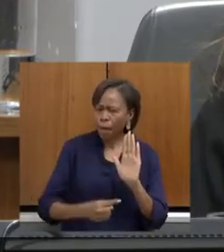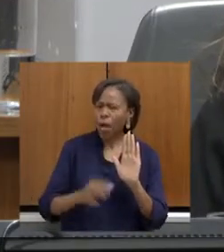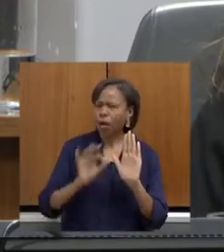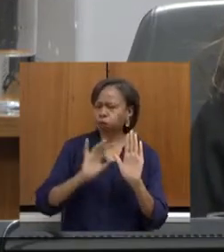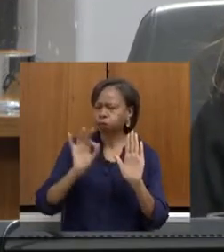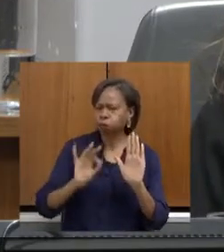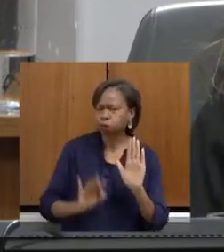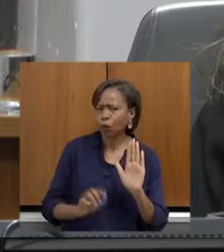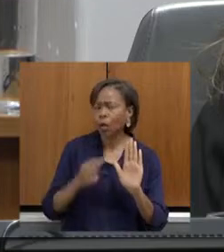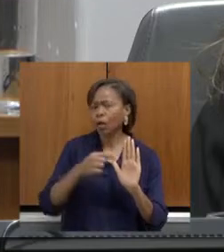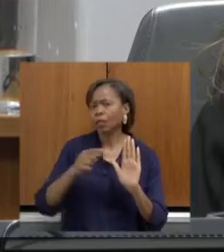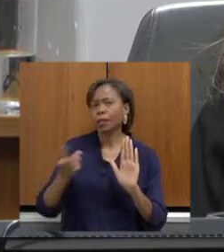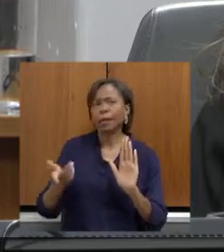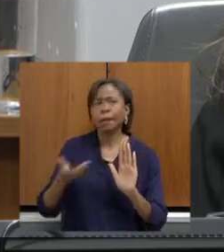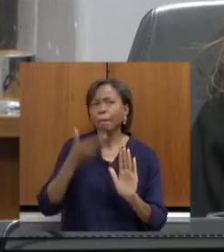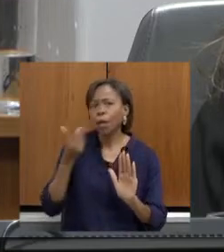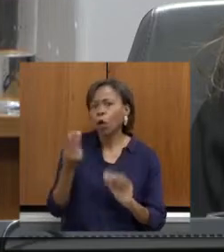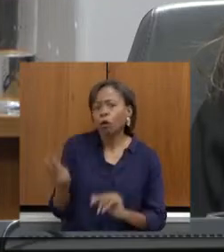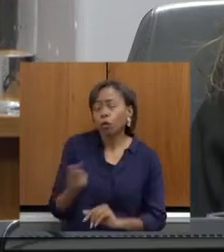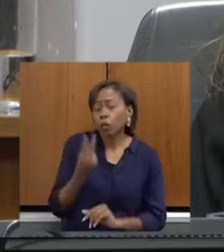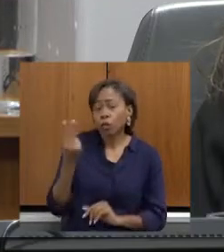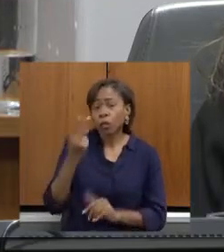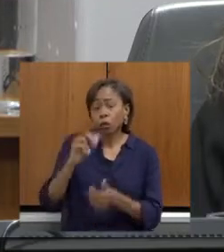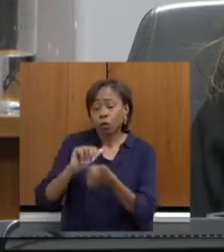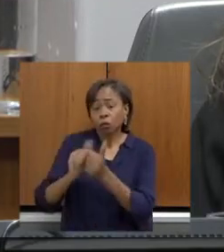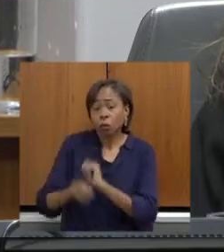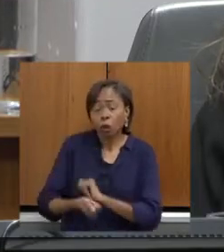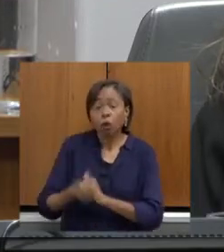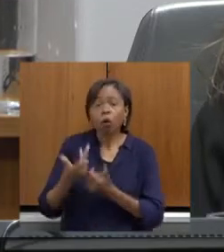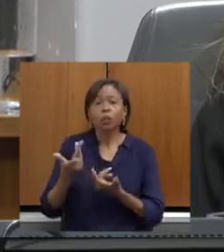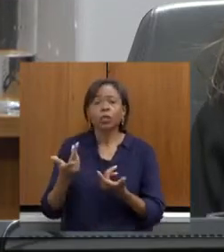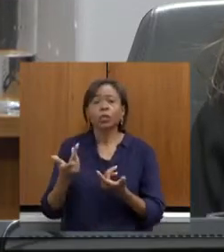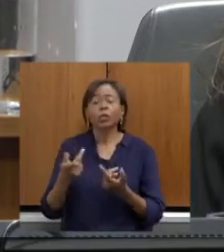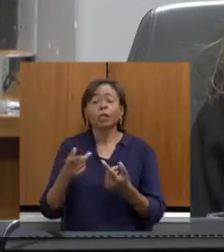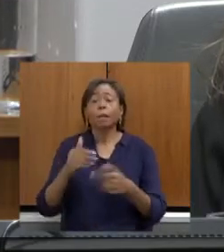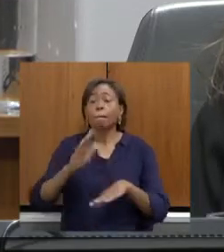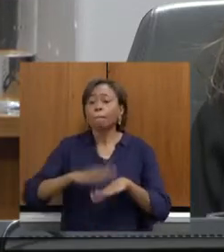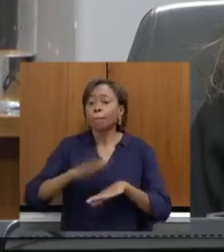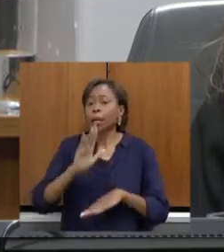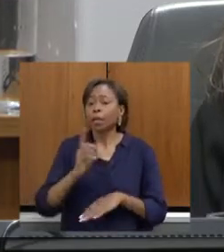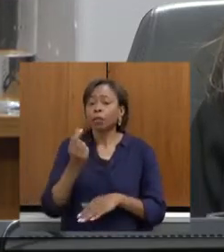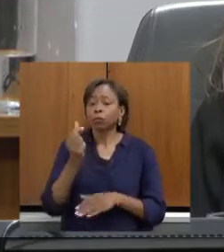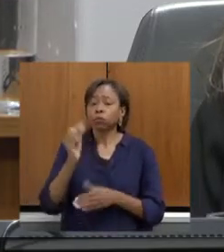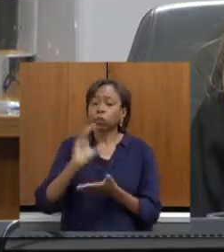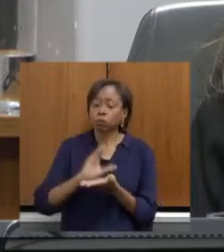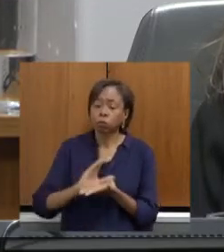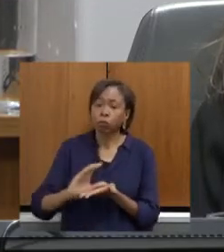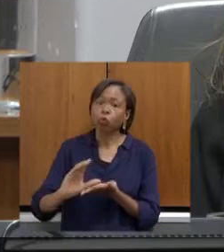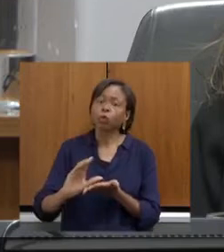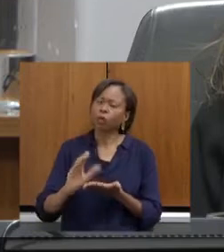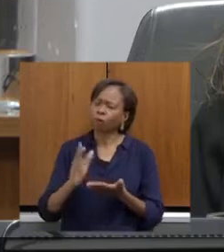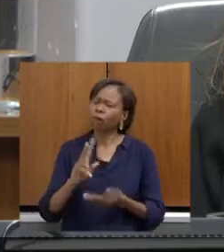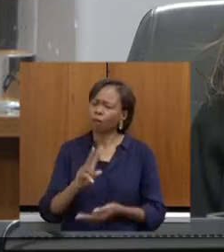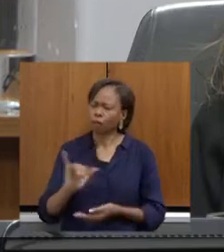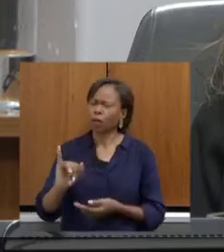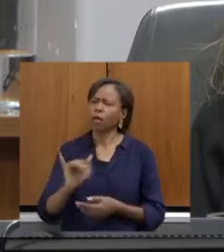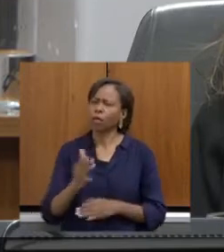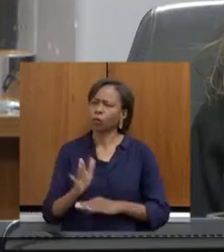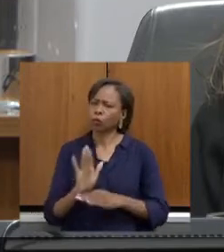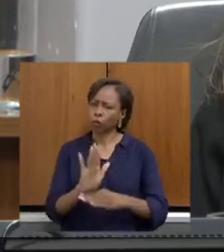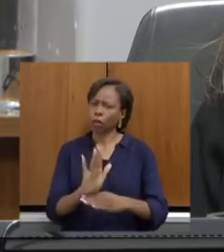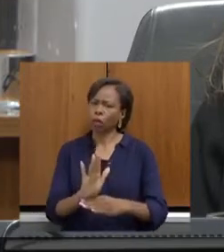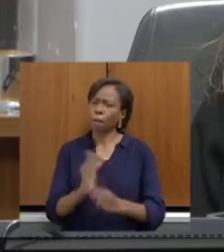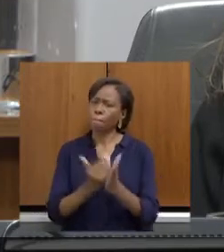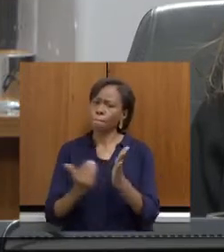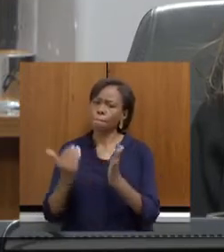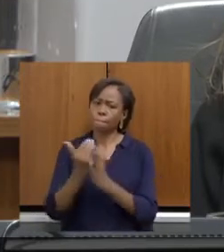valorização do esporte educacional, mais fontes de recursos. Então, isso, com certeza, vai favorecer bastante o esporte. Estamos